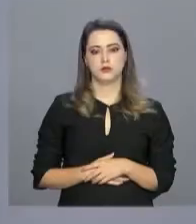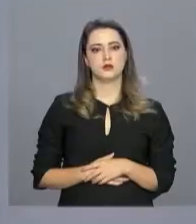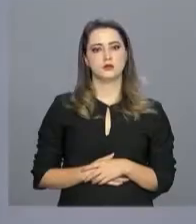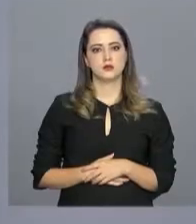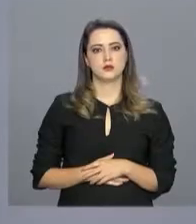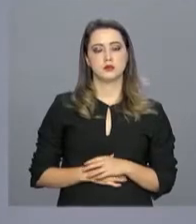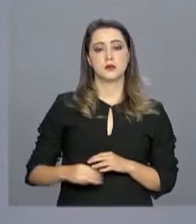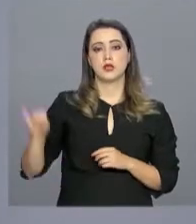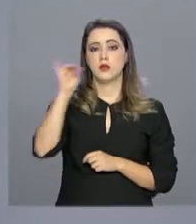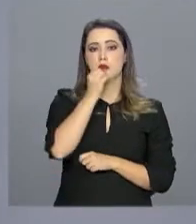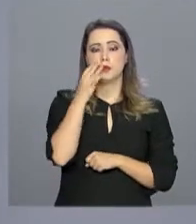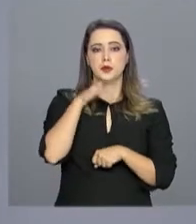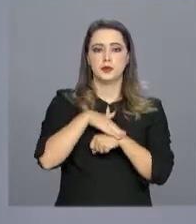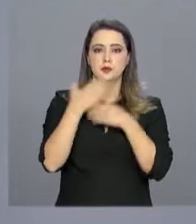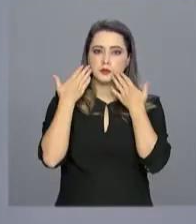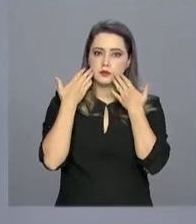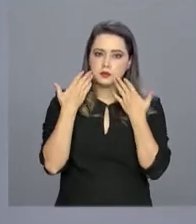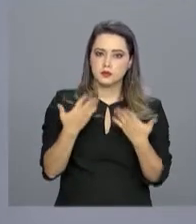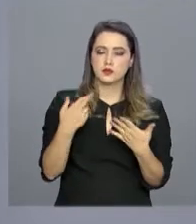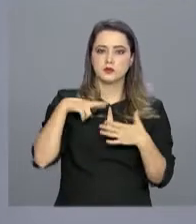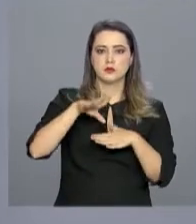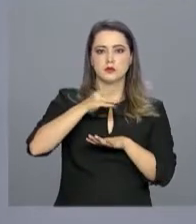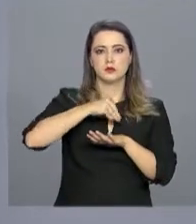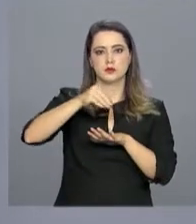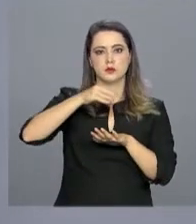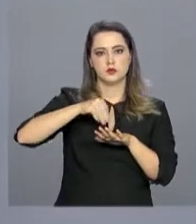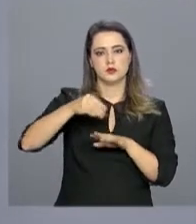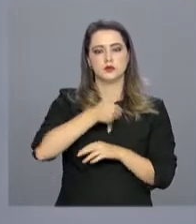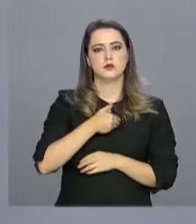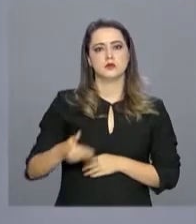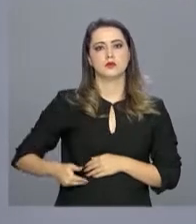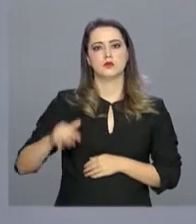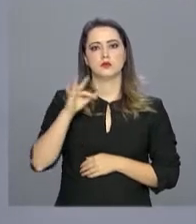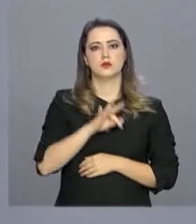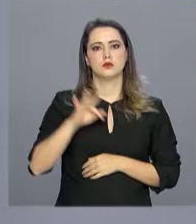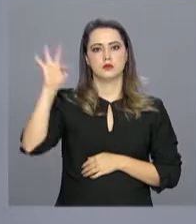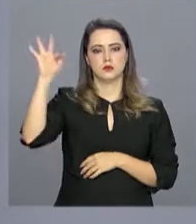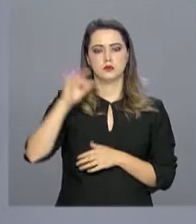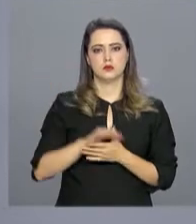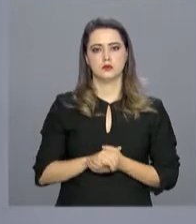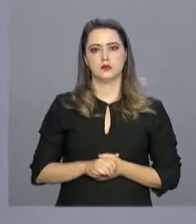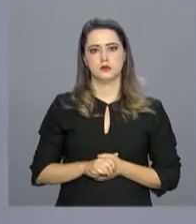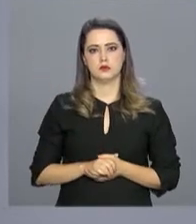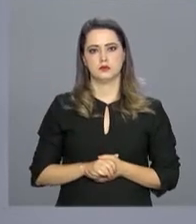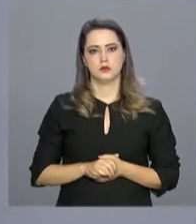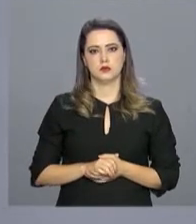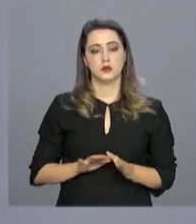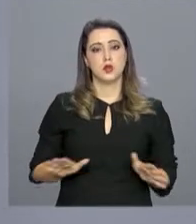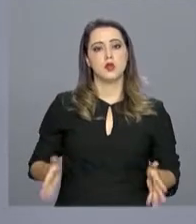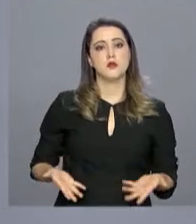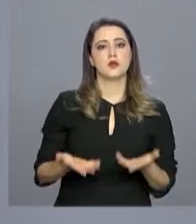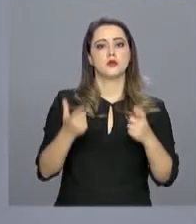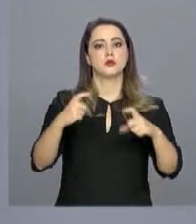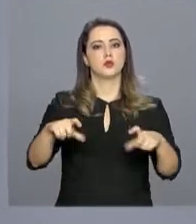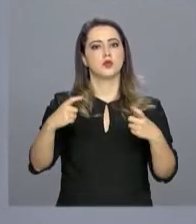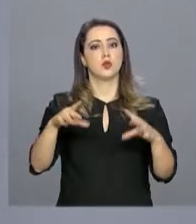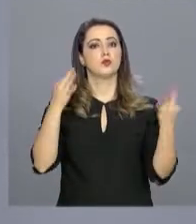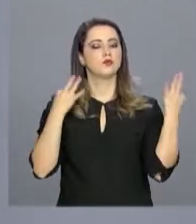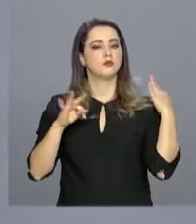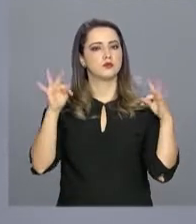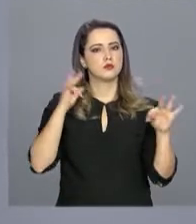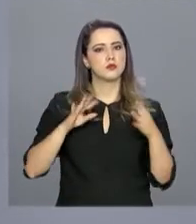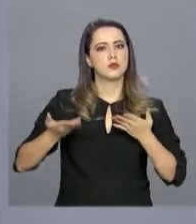Olá, boa noite. Começa agora o repórter NBR com as notícias do governo federal. Promover os destinos